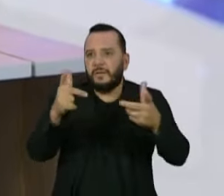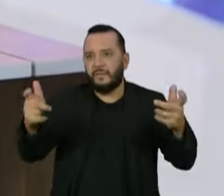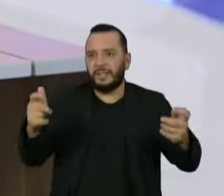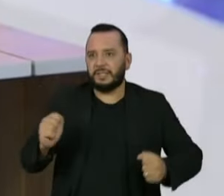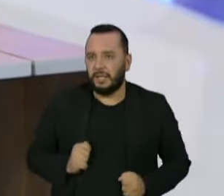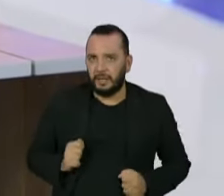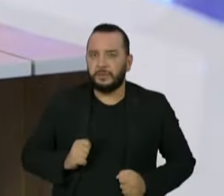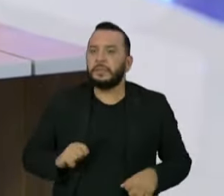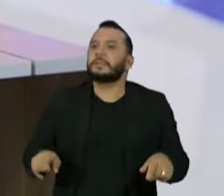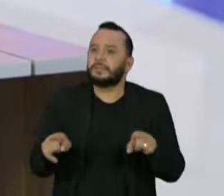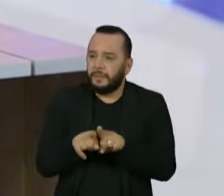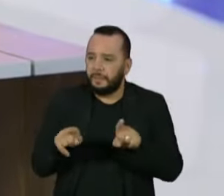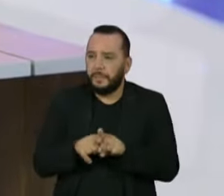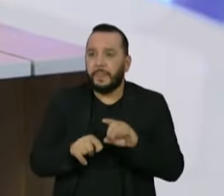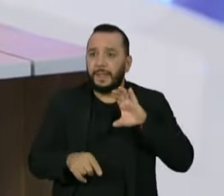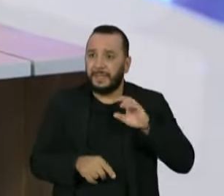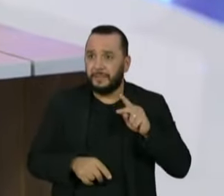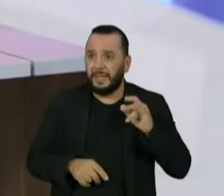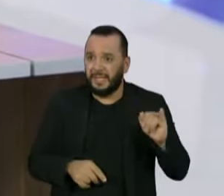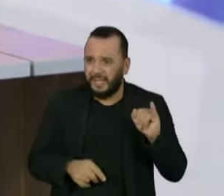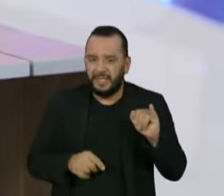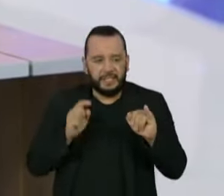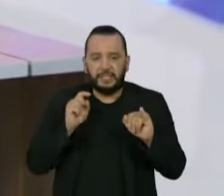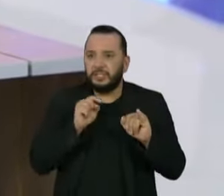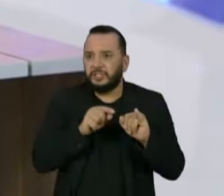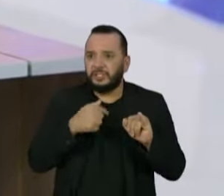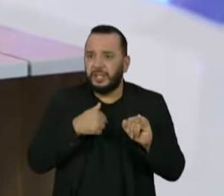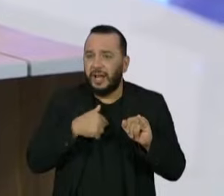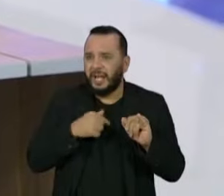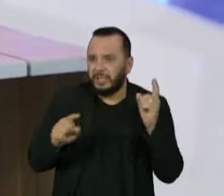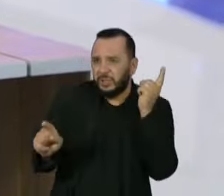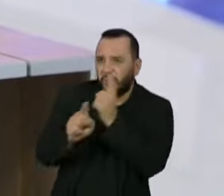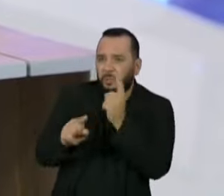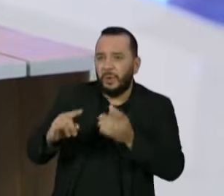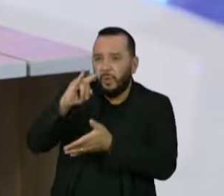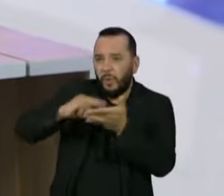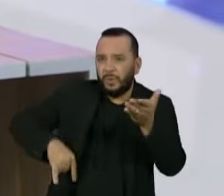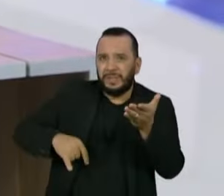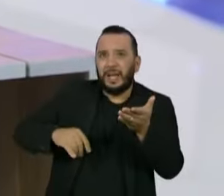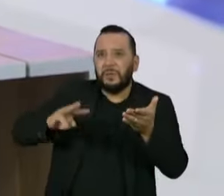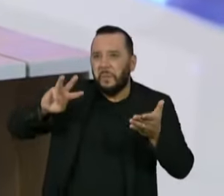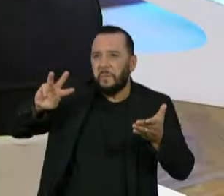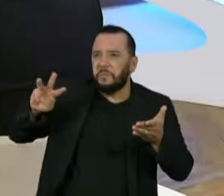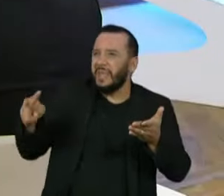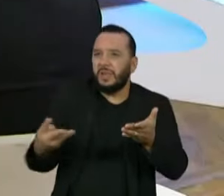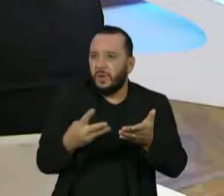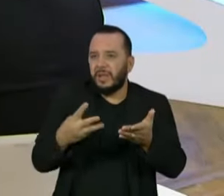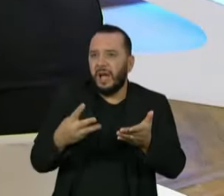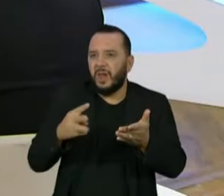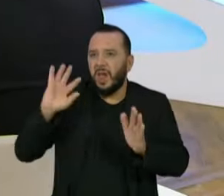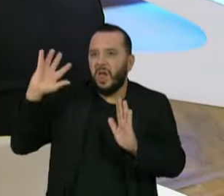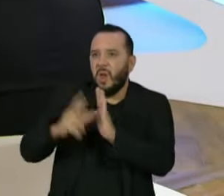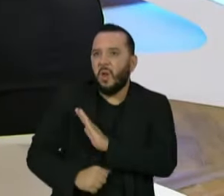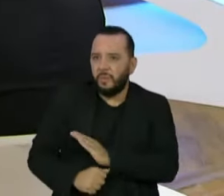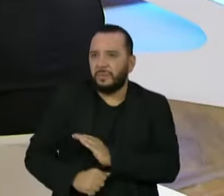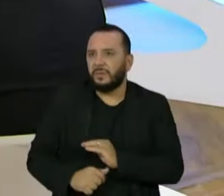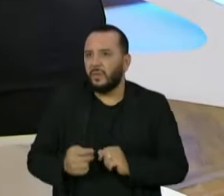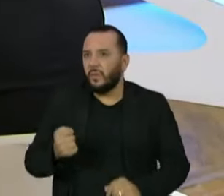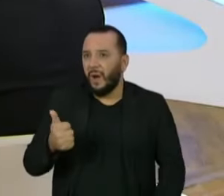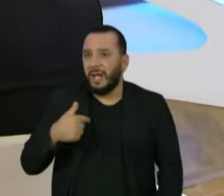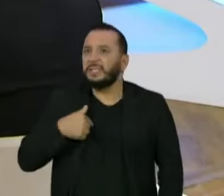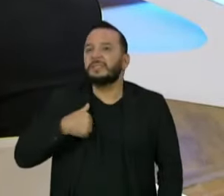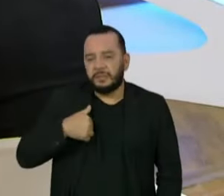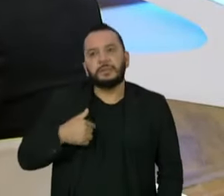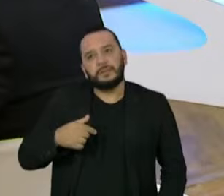cortado, impedido que contratos milionários com dano ao horário público fossem cancelados.